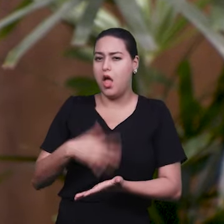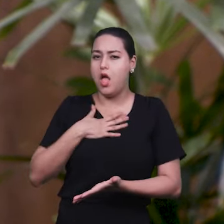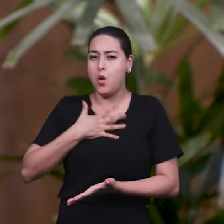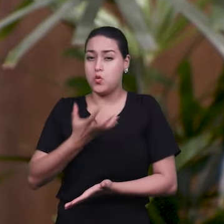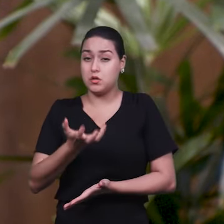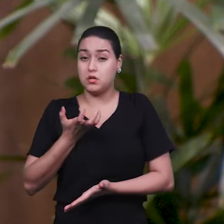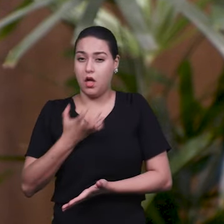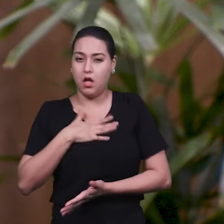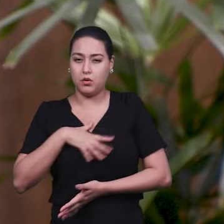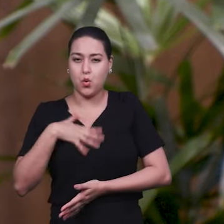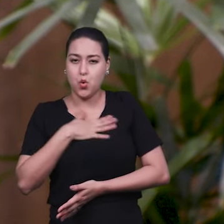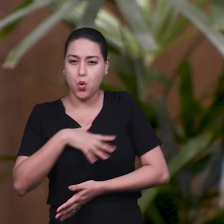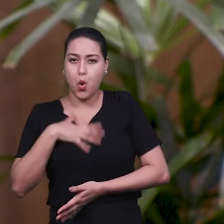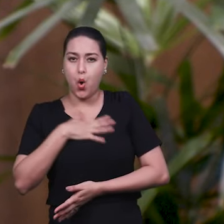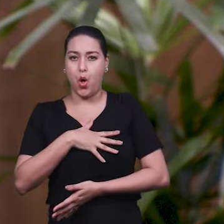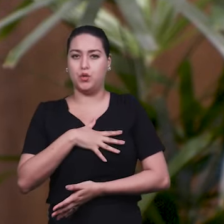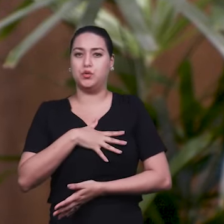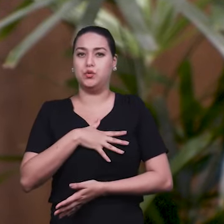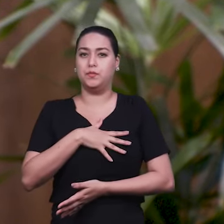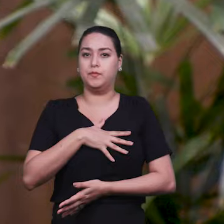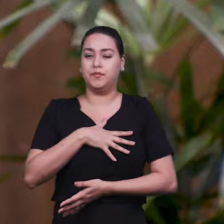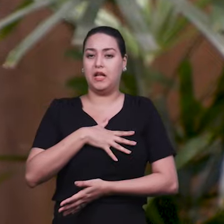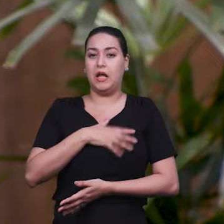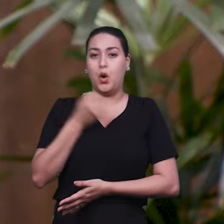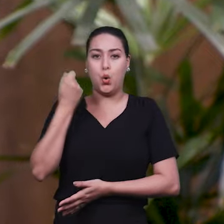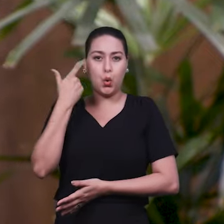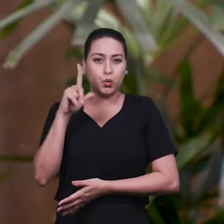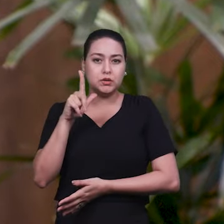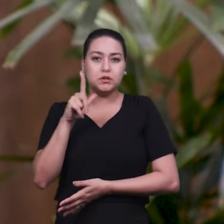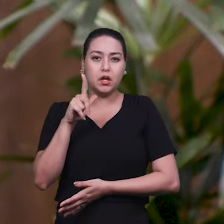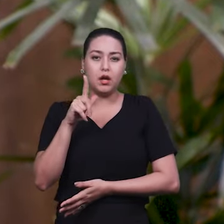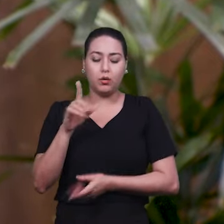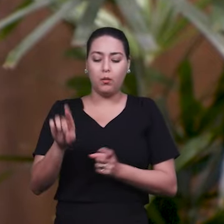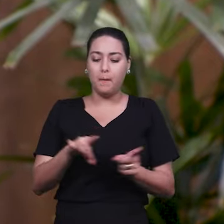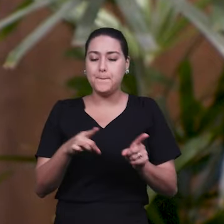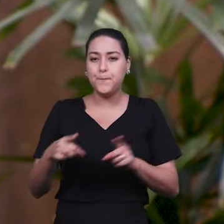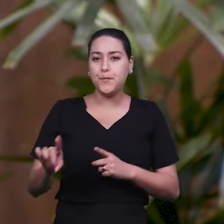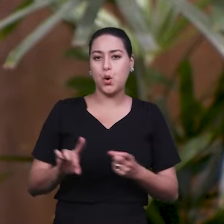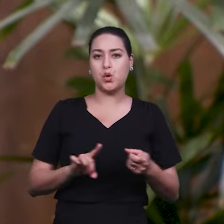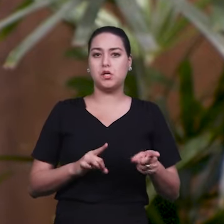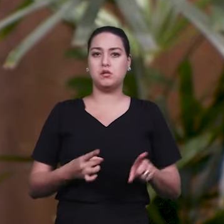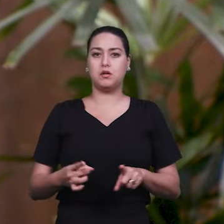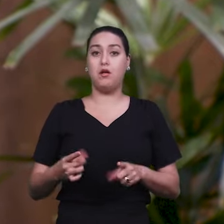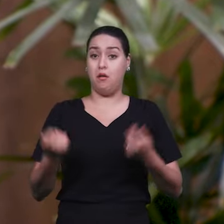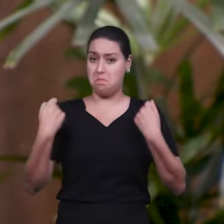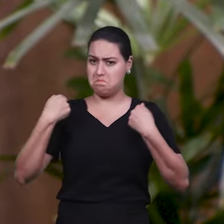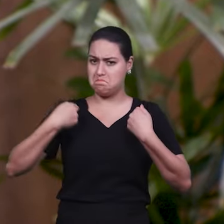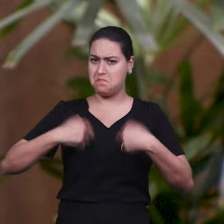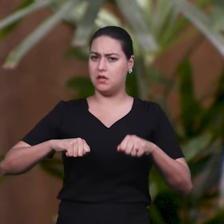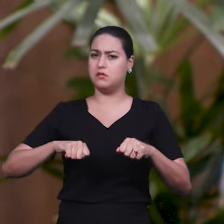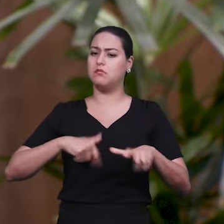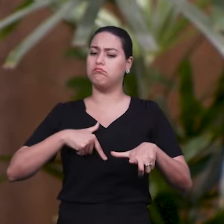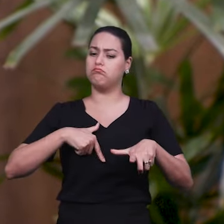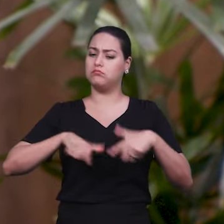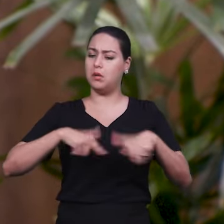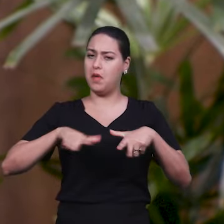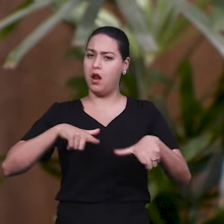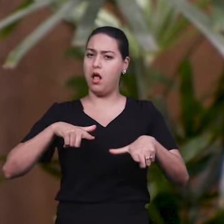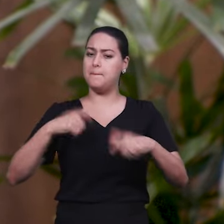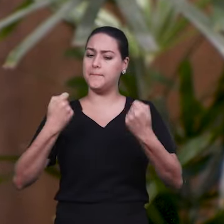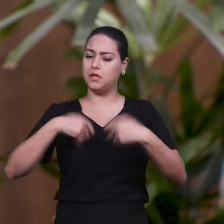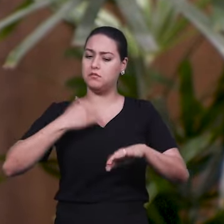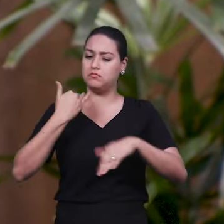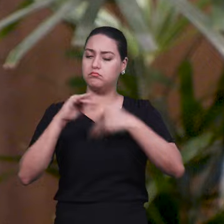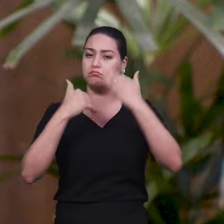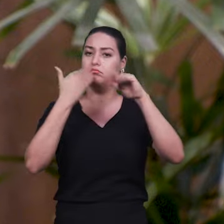talento, né, ou algum aptidão, né, para a música, e aí ele precisa ser trabalhado, né, precisa se desenvolver,